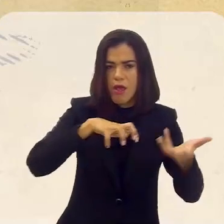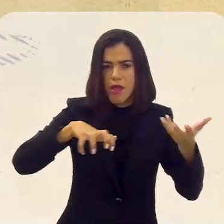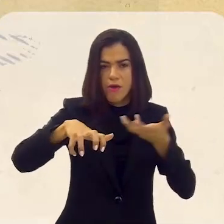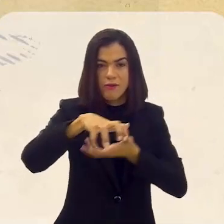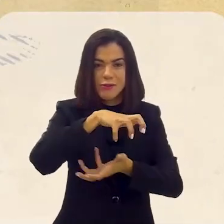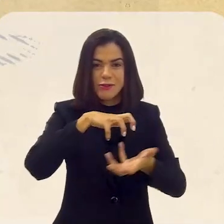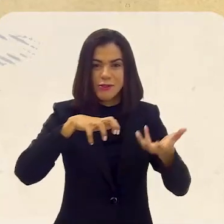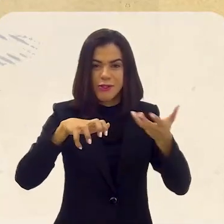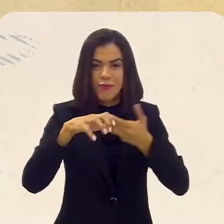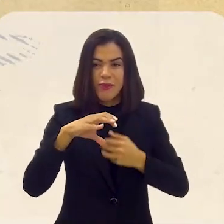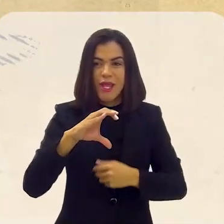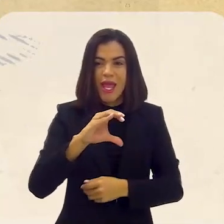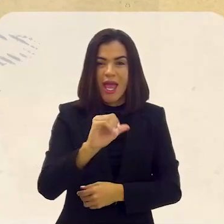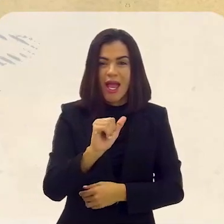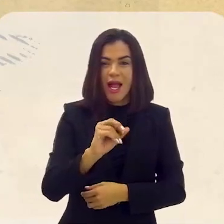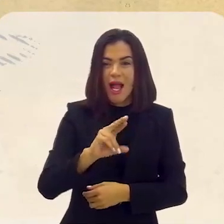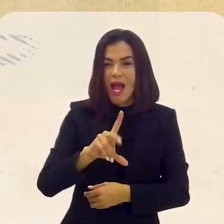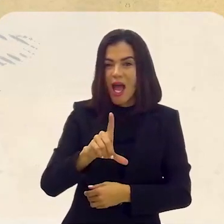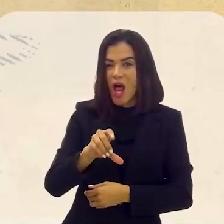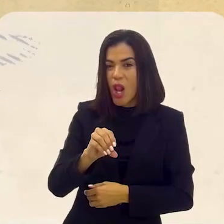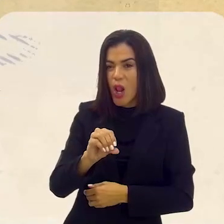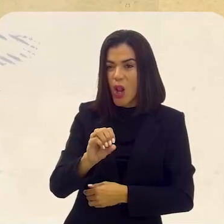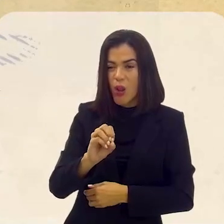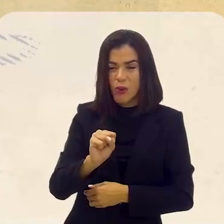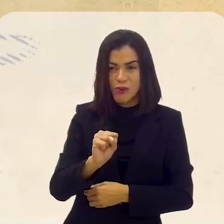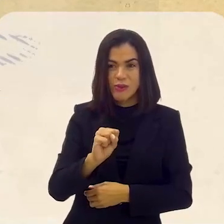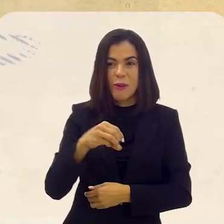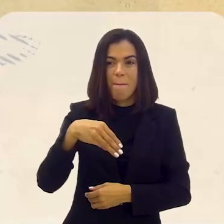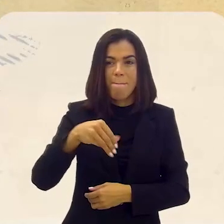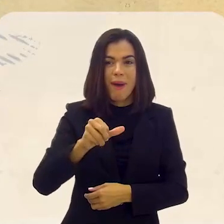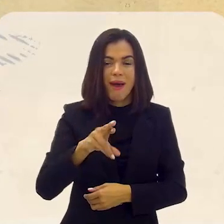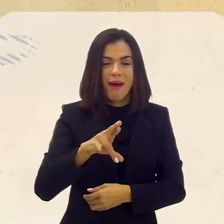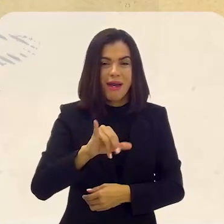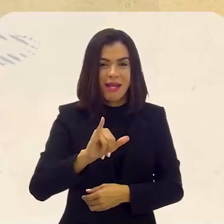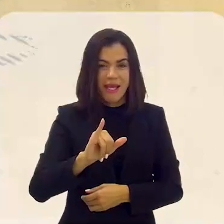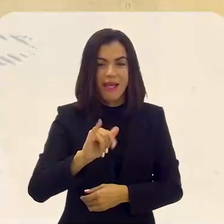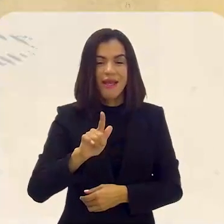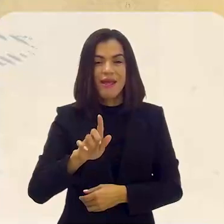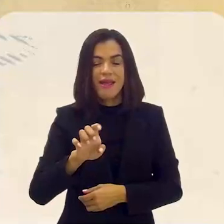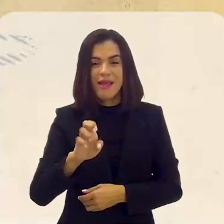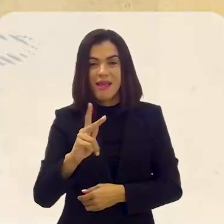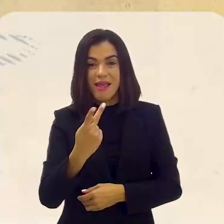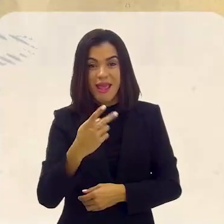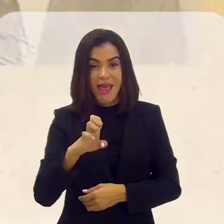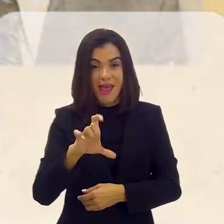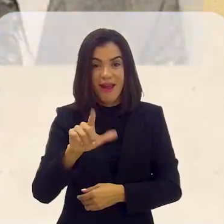guerrilheiro, revolucionário, Carlos Marighella, o inimigo número um do Brasil.